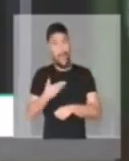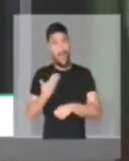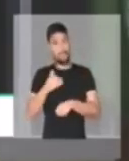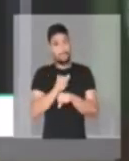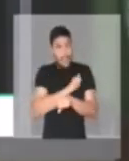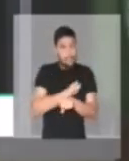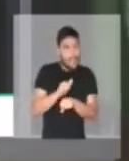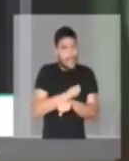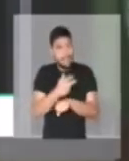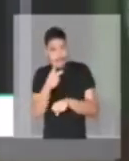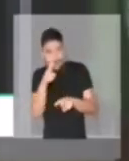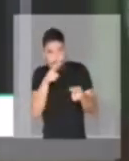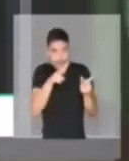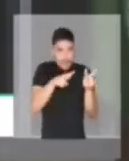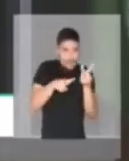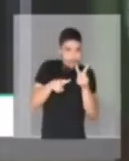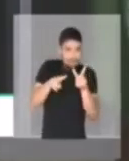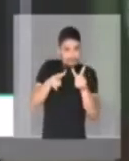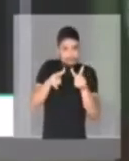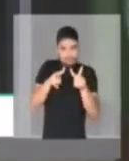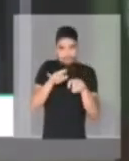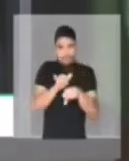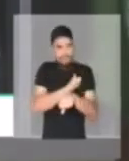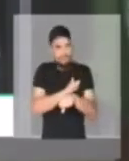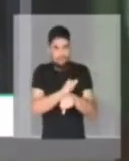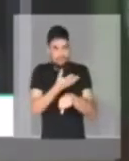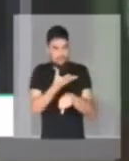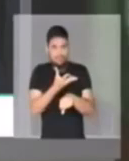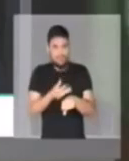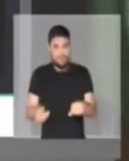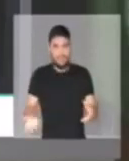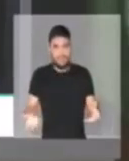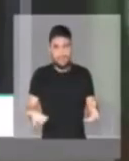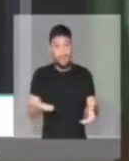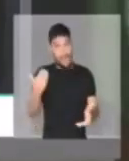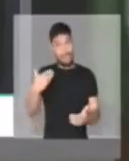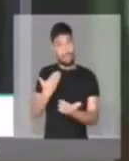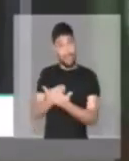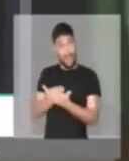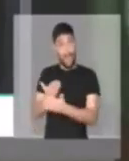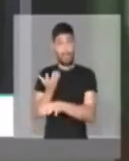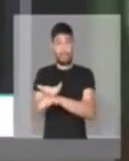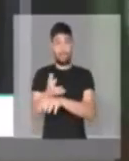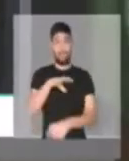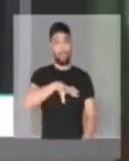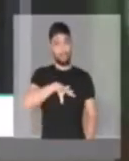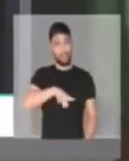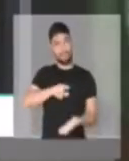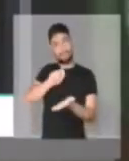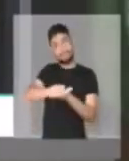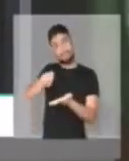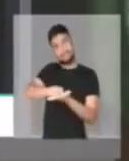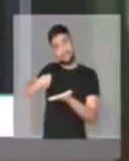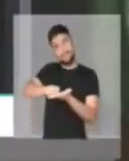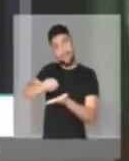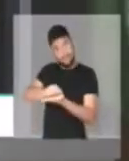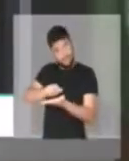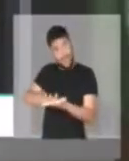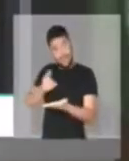para enxergar melhor já não funcionavam mais. Até que um dia eu estava numa aula de português e eu estava escrevendo um exercício.